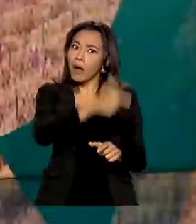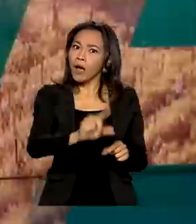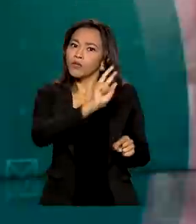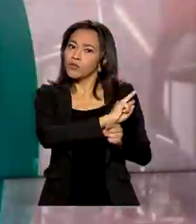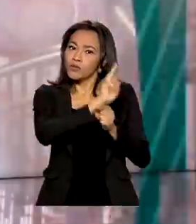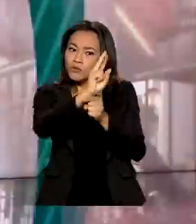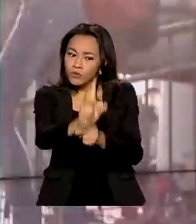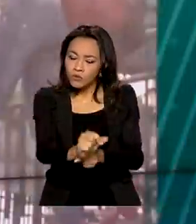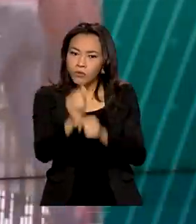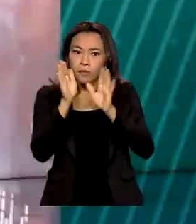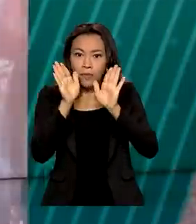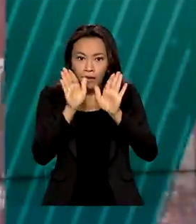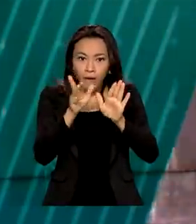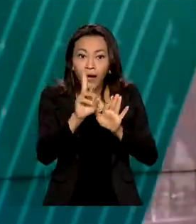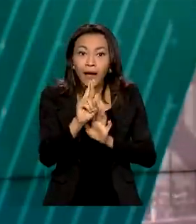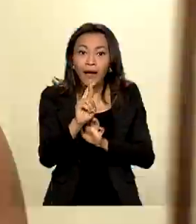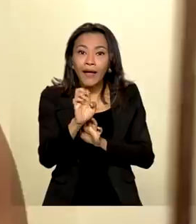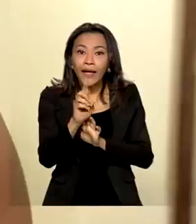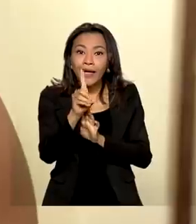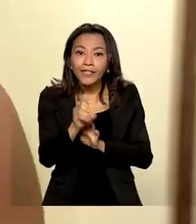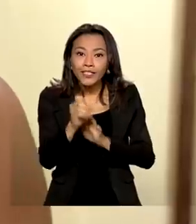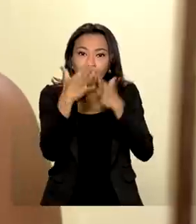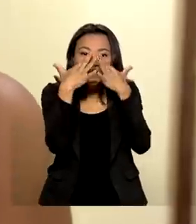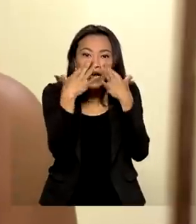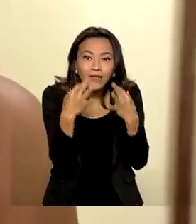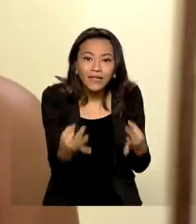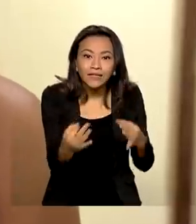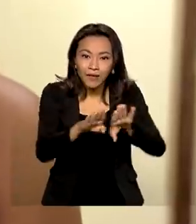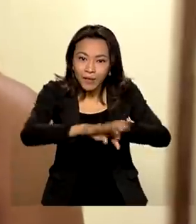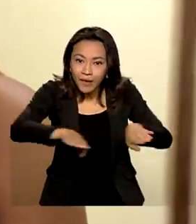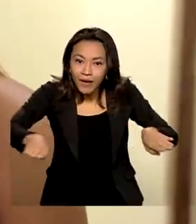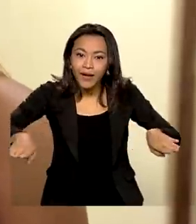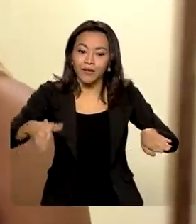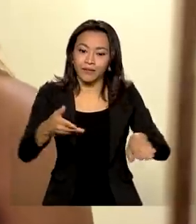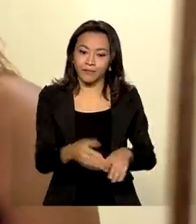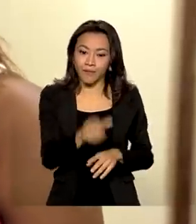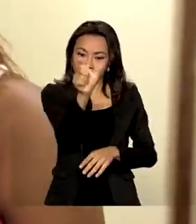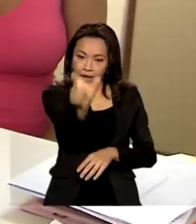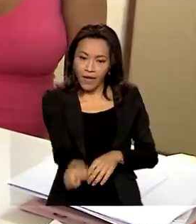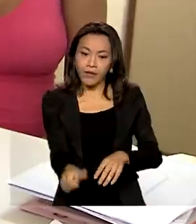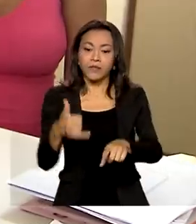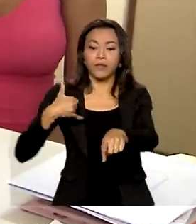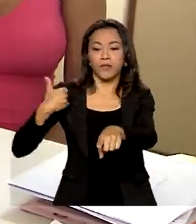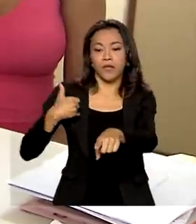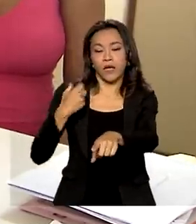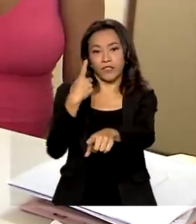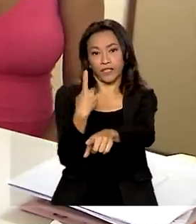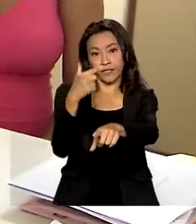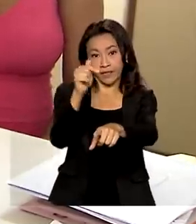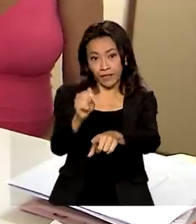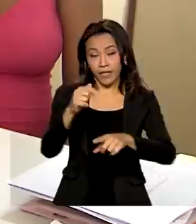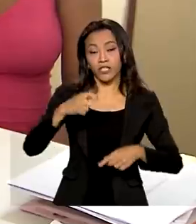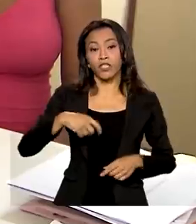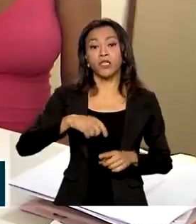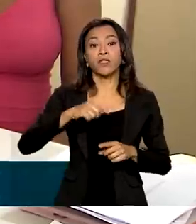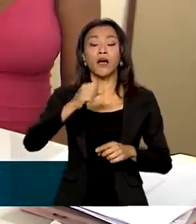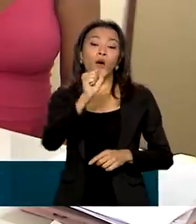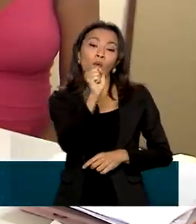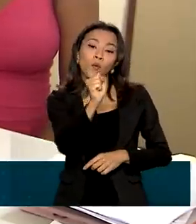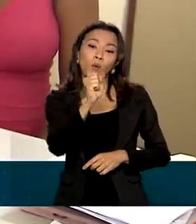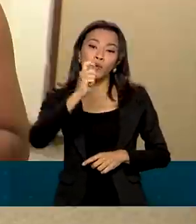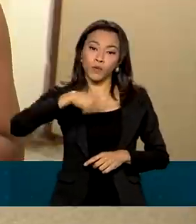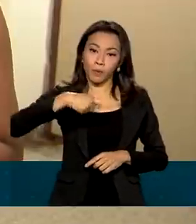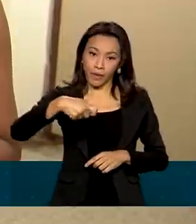de atenção materno-infantil. Jamile tem 17 anos e está no oitavo mês da sua primeira